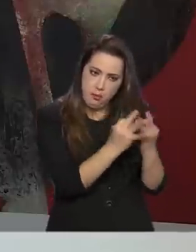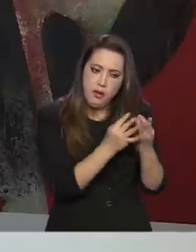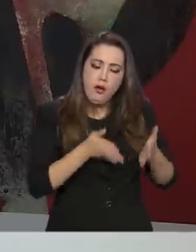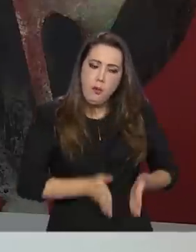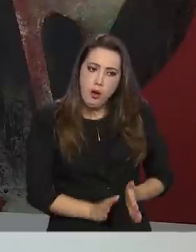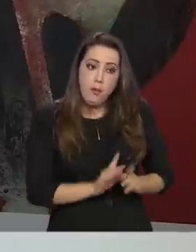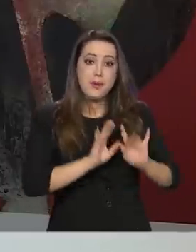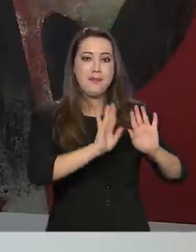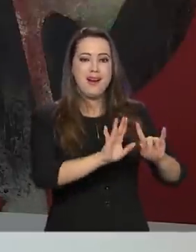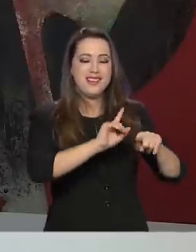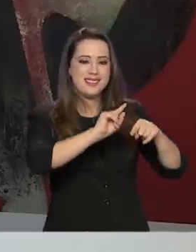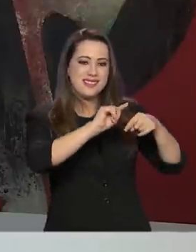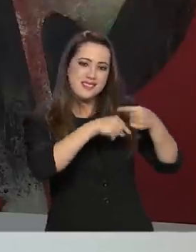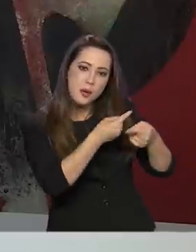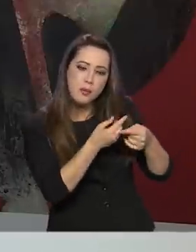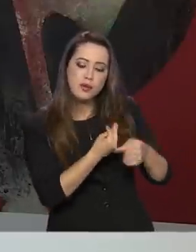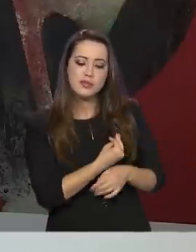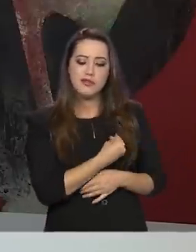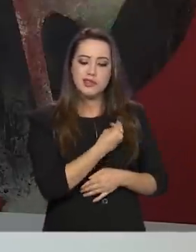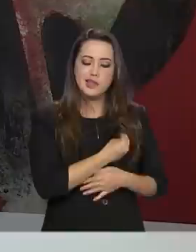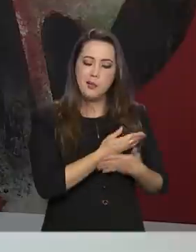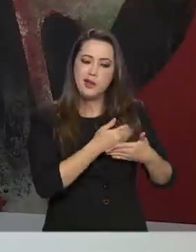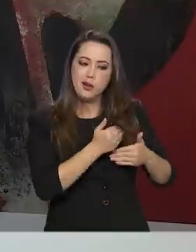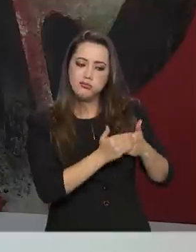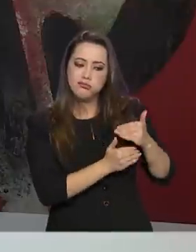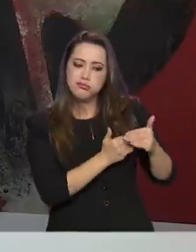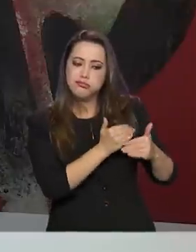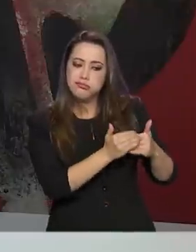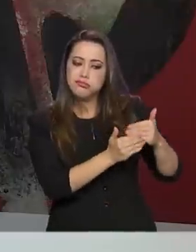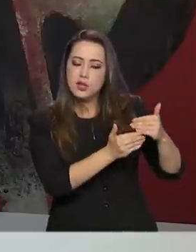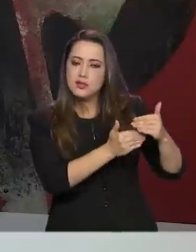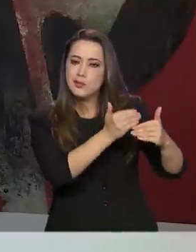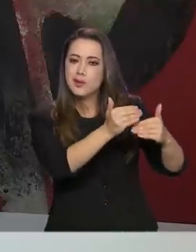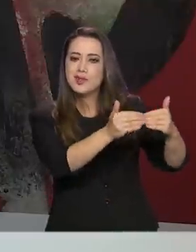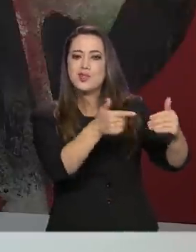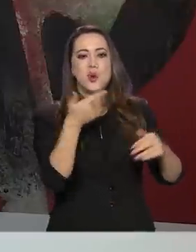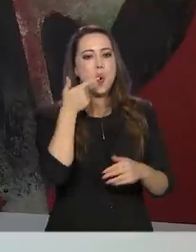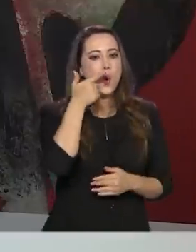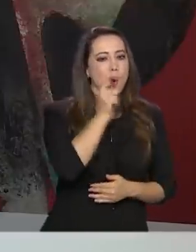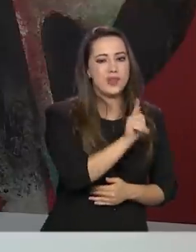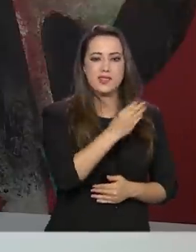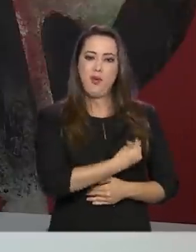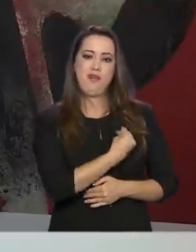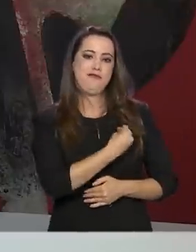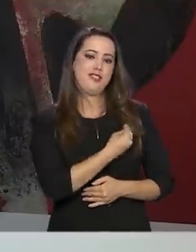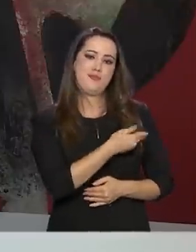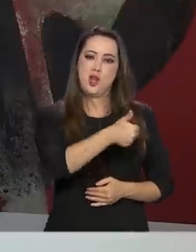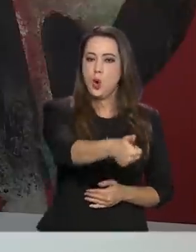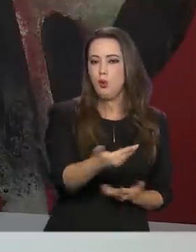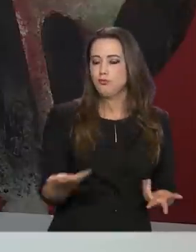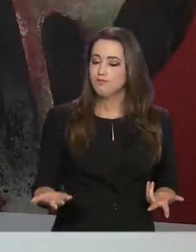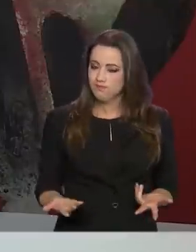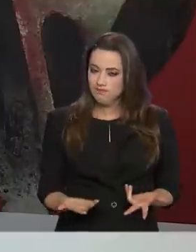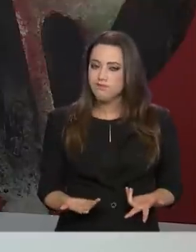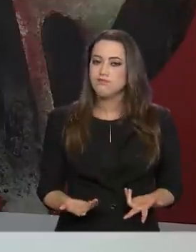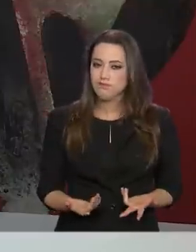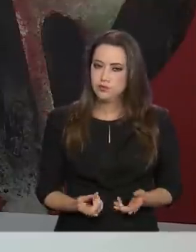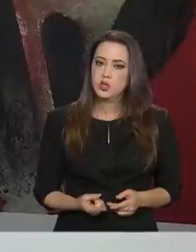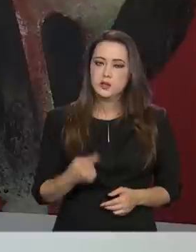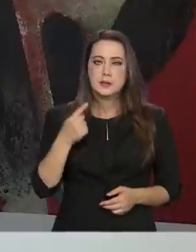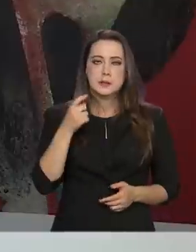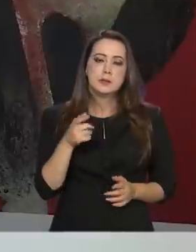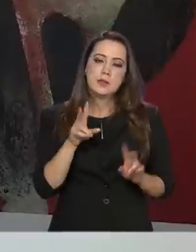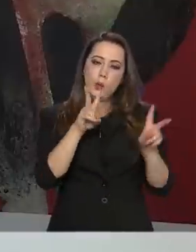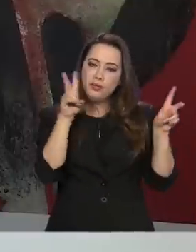ao longo do seu ciclo de vida, você construir um patrimônio e fazer com que o seu filho tenha uma vida melhor. Então, esse é um conceito mais